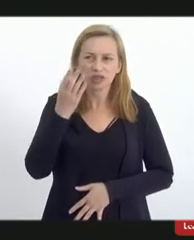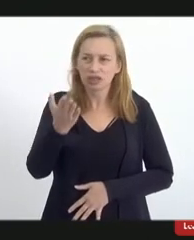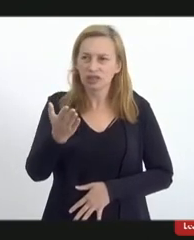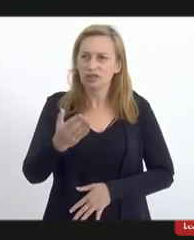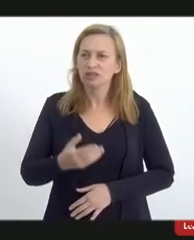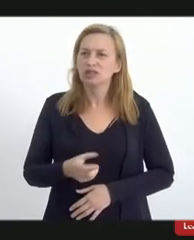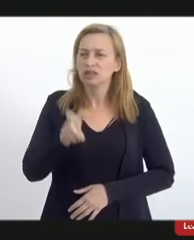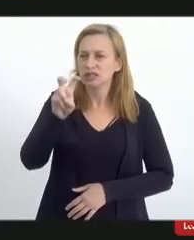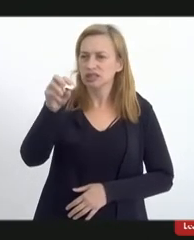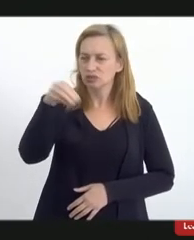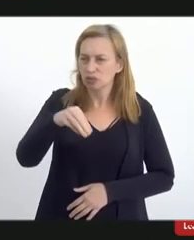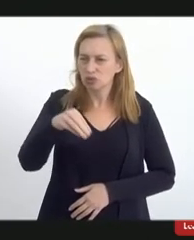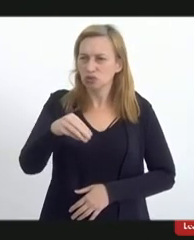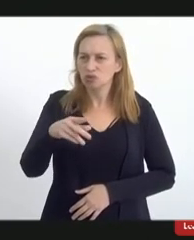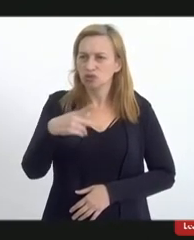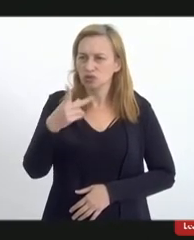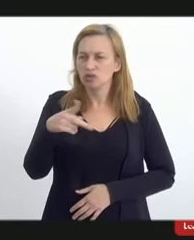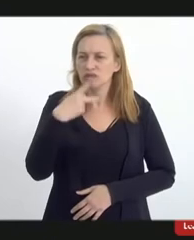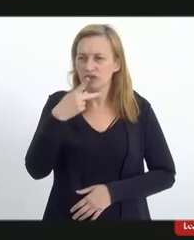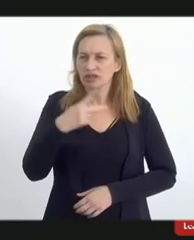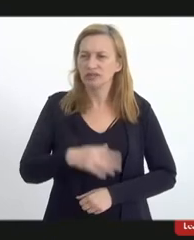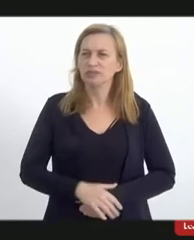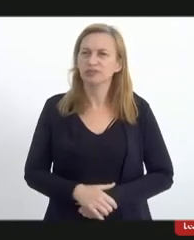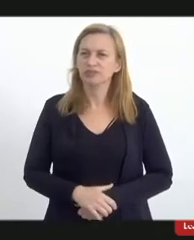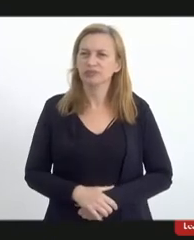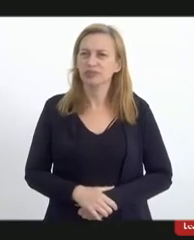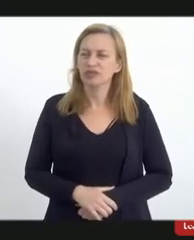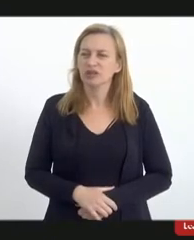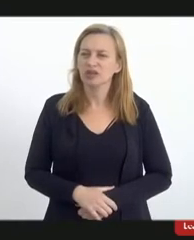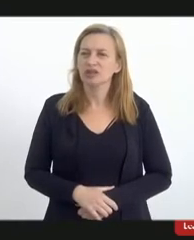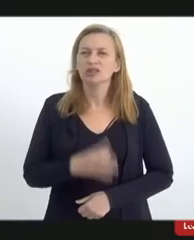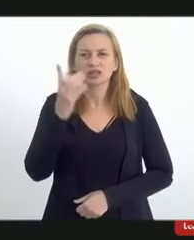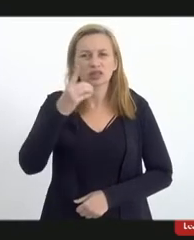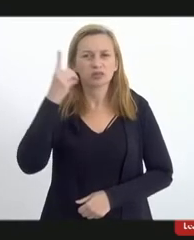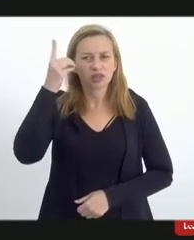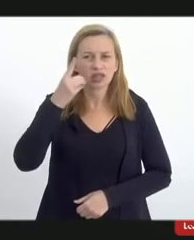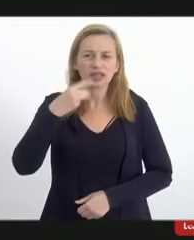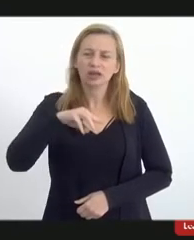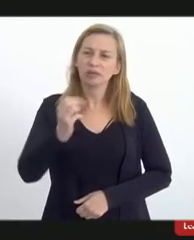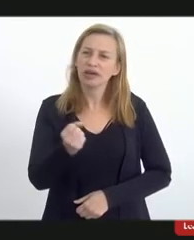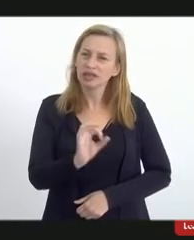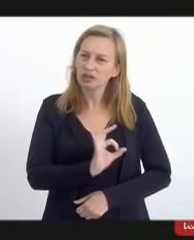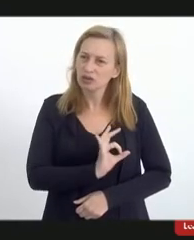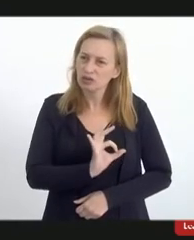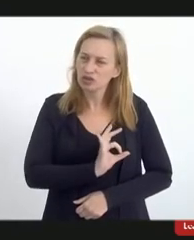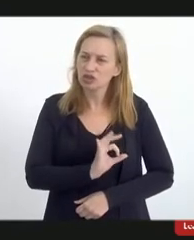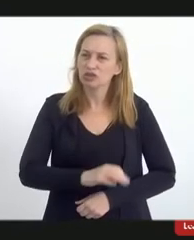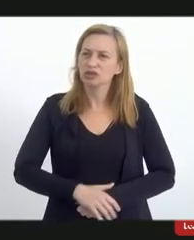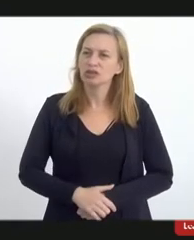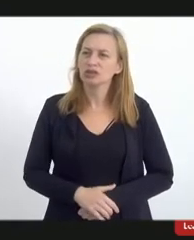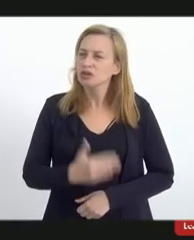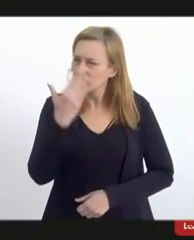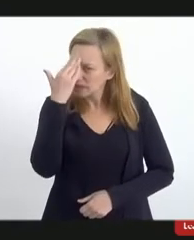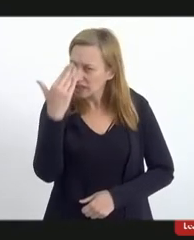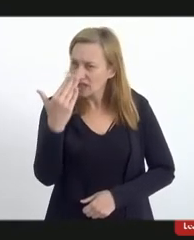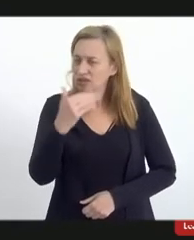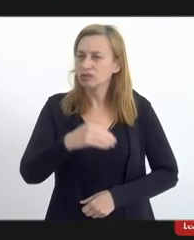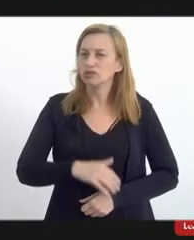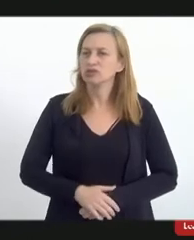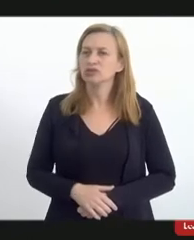excelente tenha cinco minutos para sua manifestação por favor deputada Marta Rocha muito obrigado